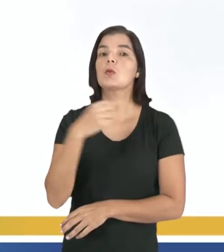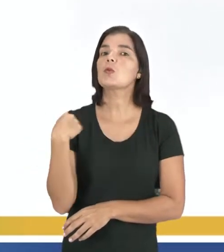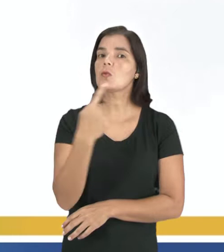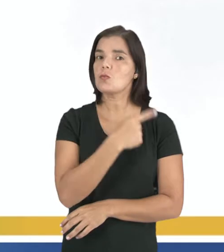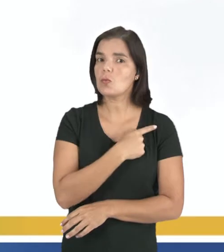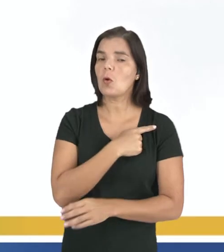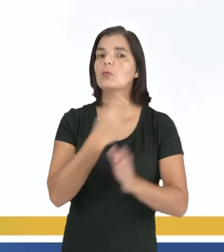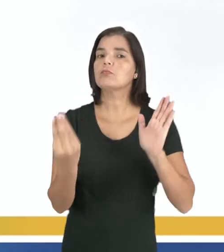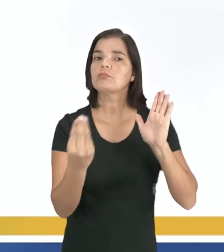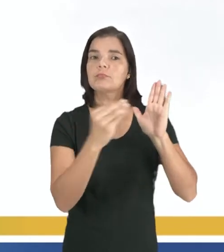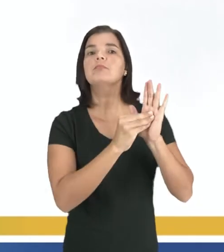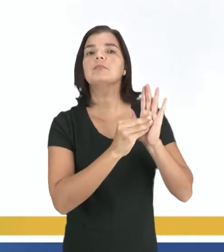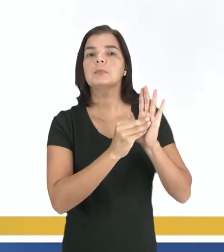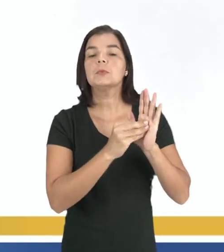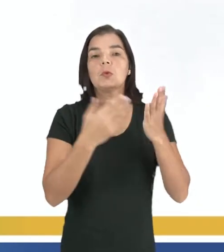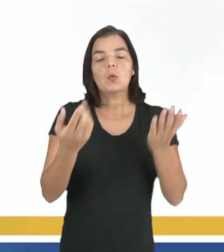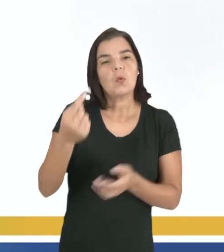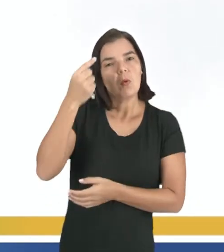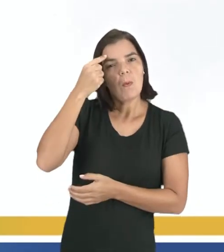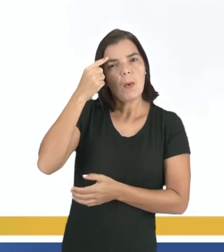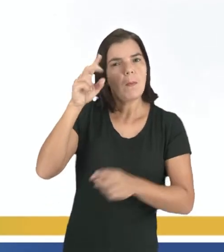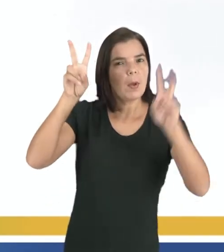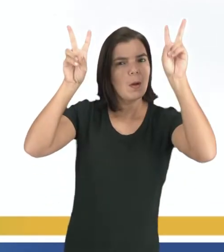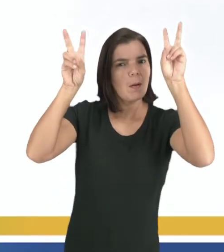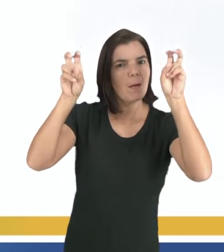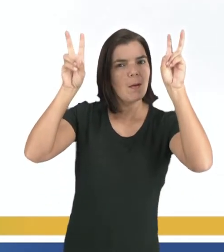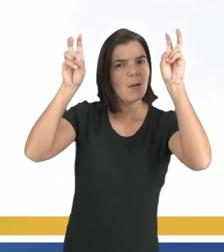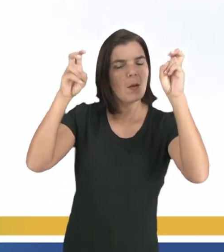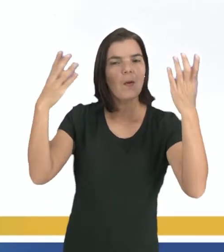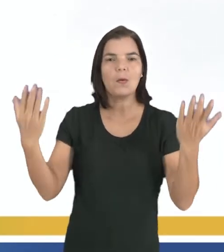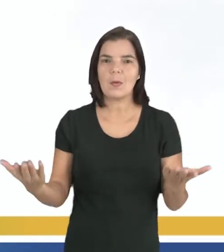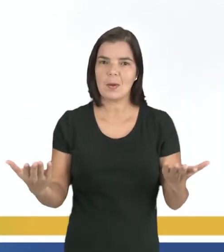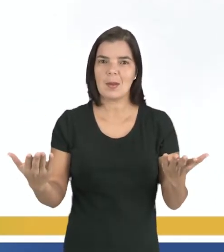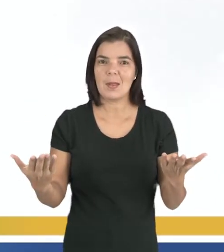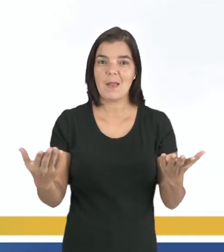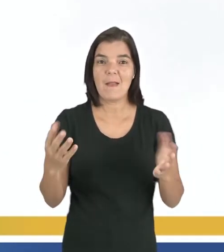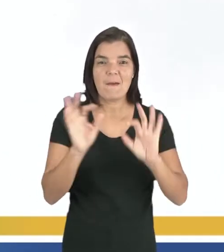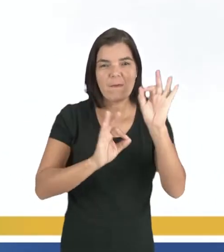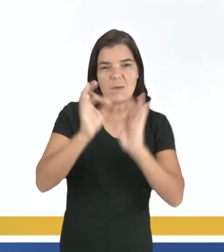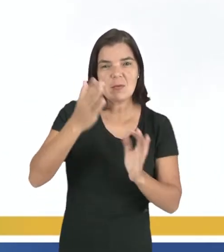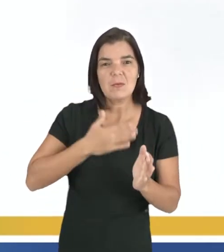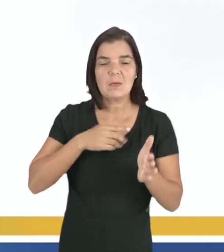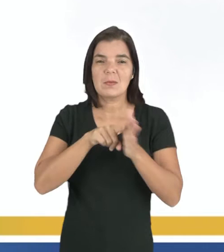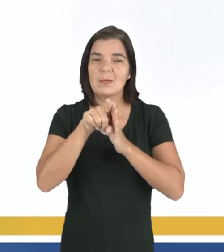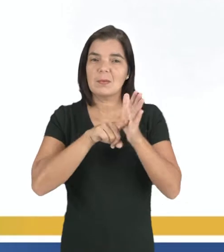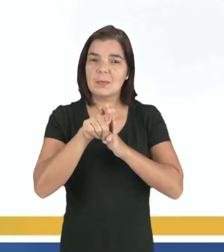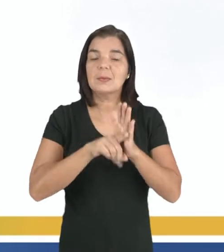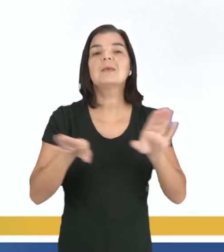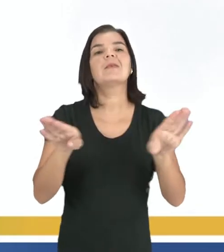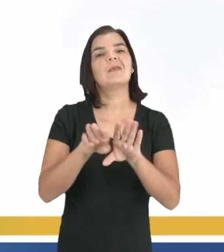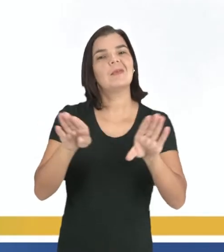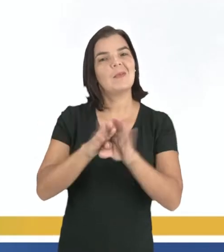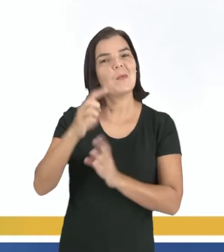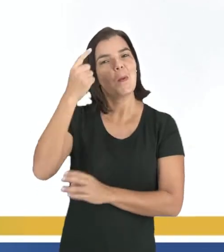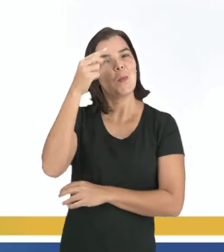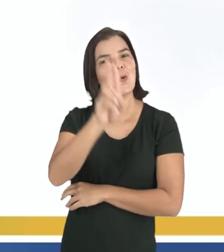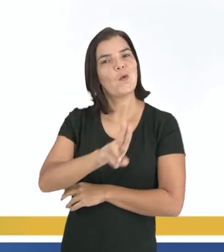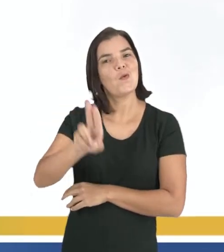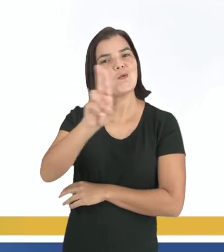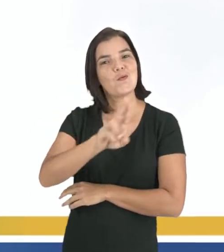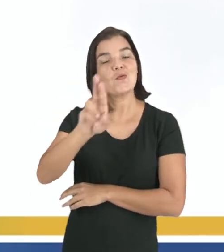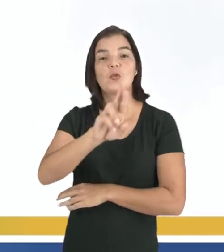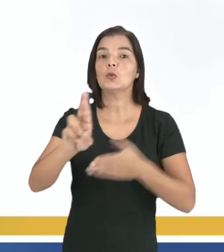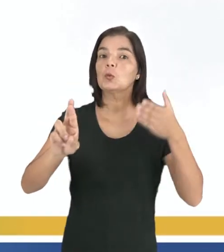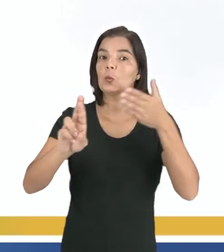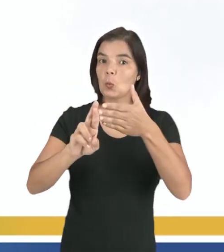publicamos. Então, quando eu penso em um tema, quando eu penso em fazer a minha pesquisa, eu também penso em usar fontes